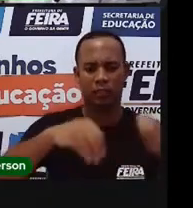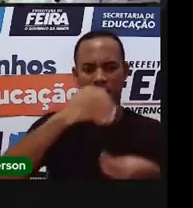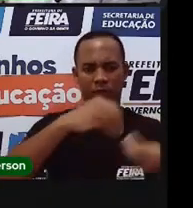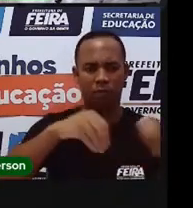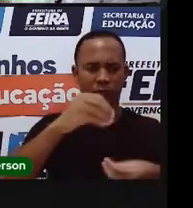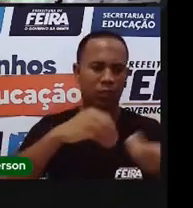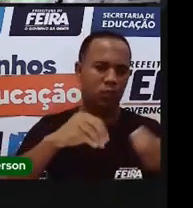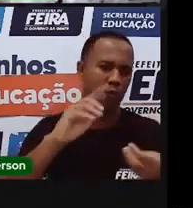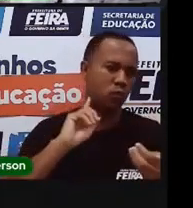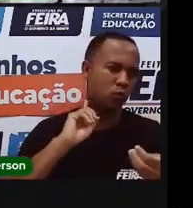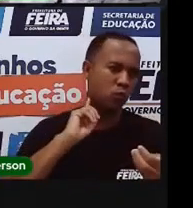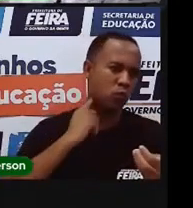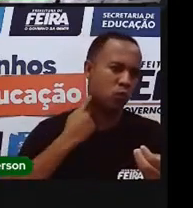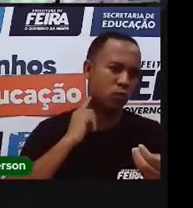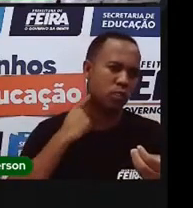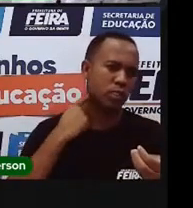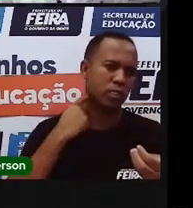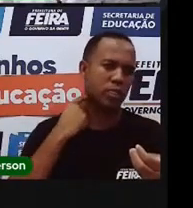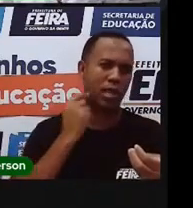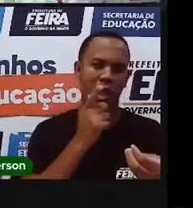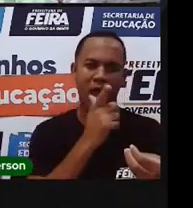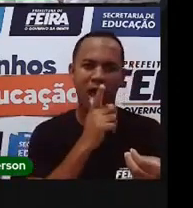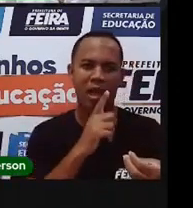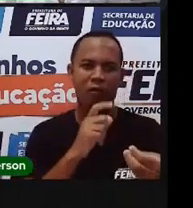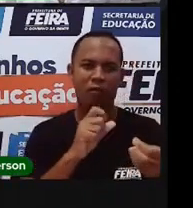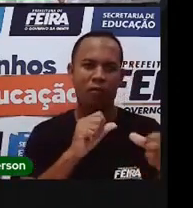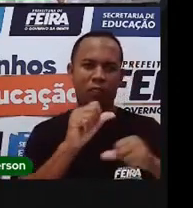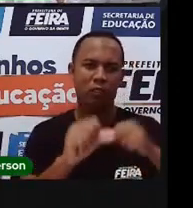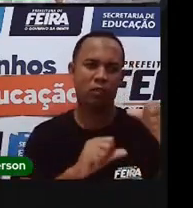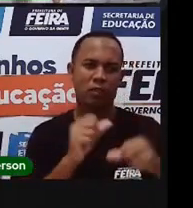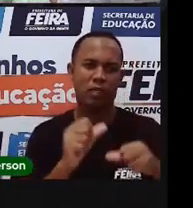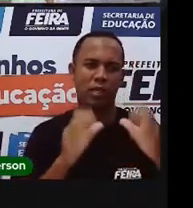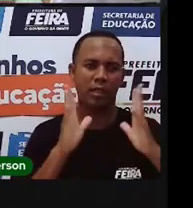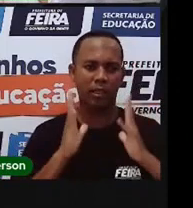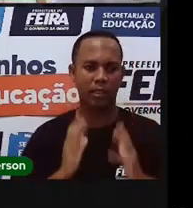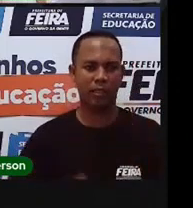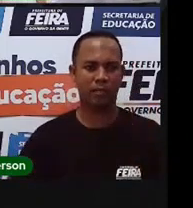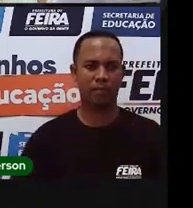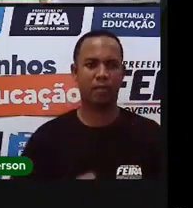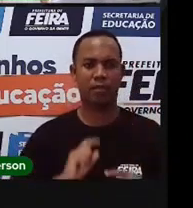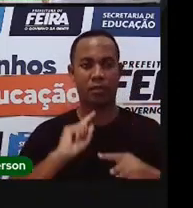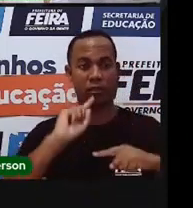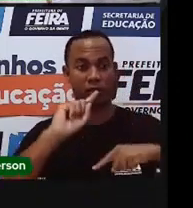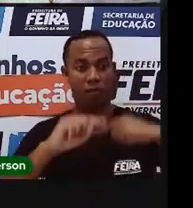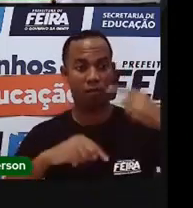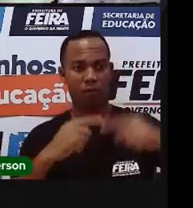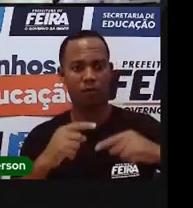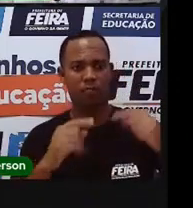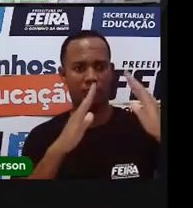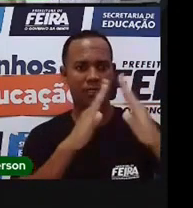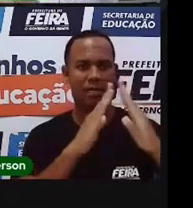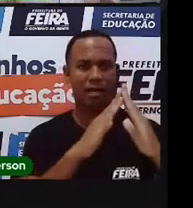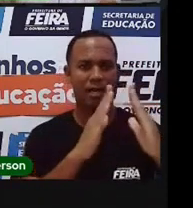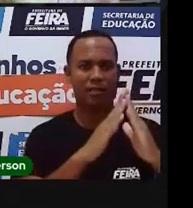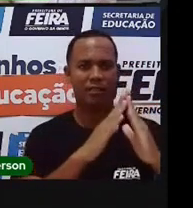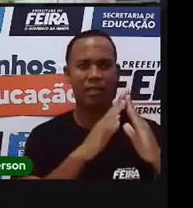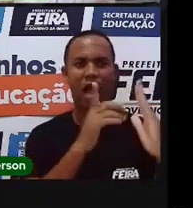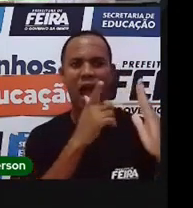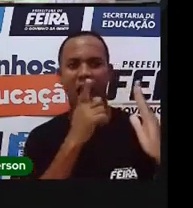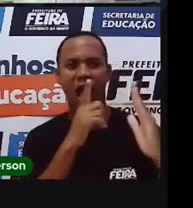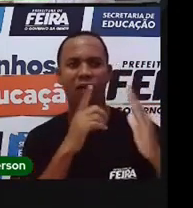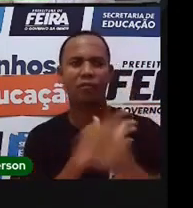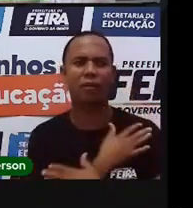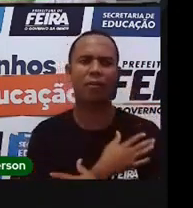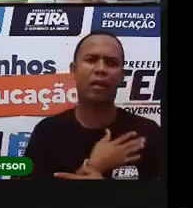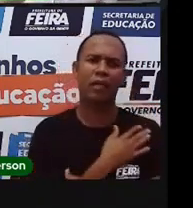e esgoto. Essa água, ela é tratada e ela vai para onde? Para as nossas casas. Bom, esses aí que a Prô